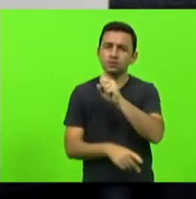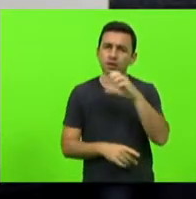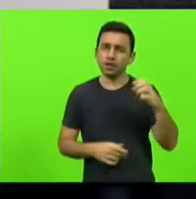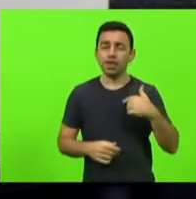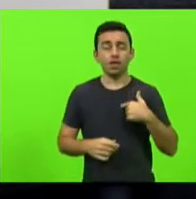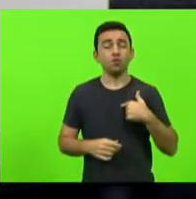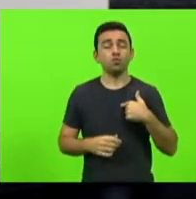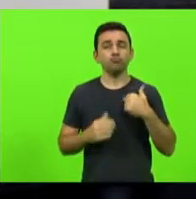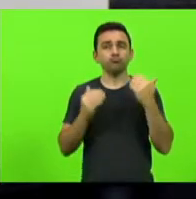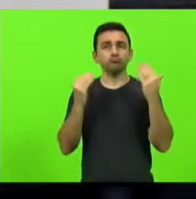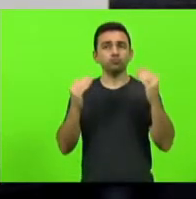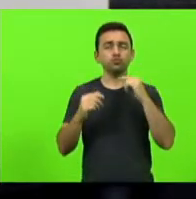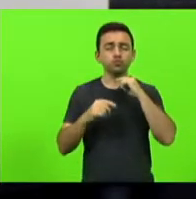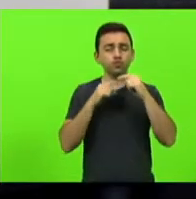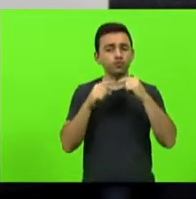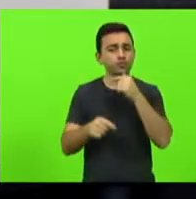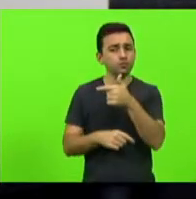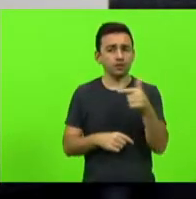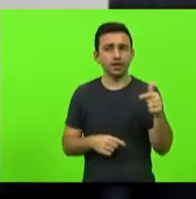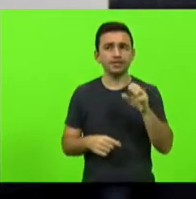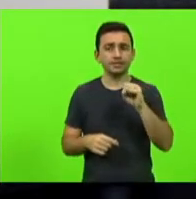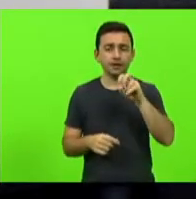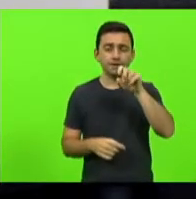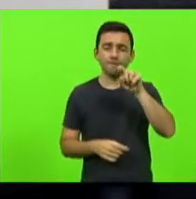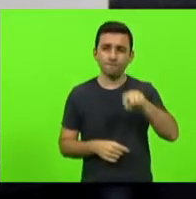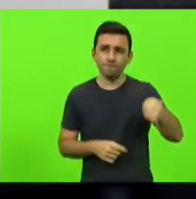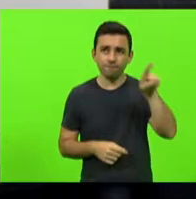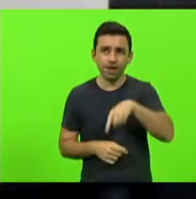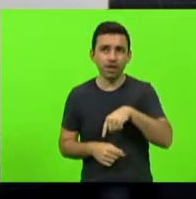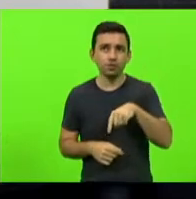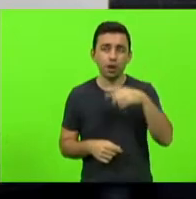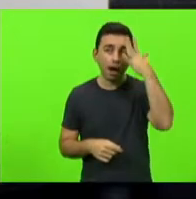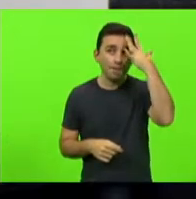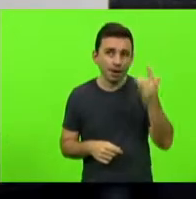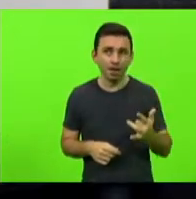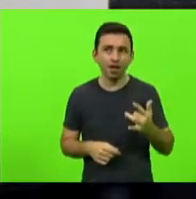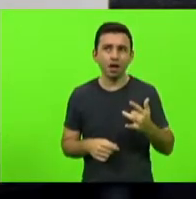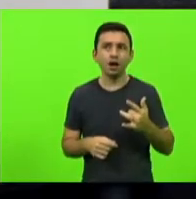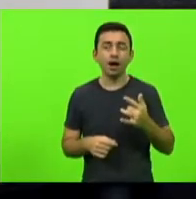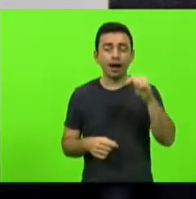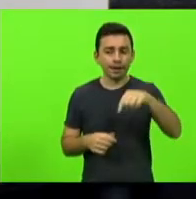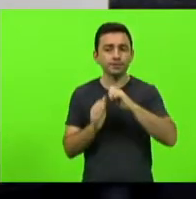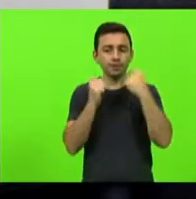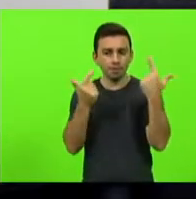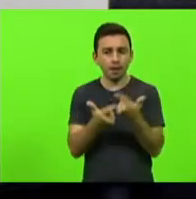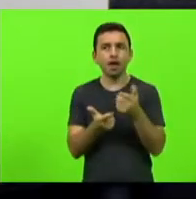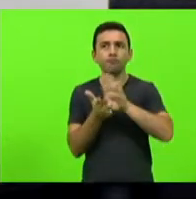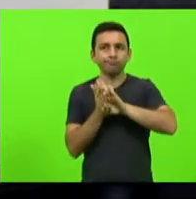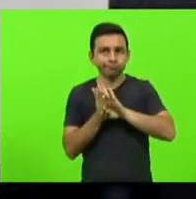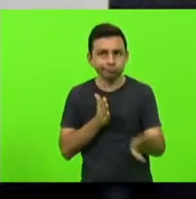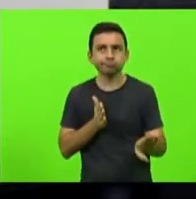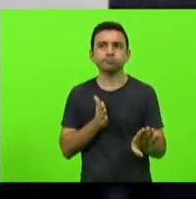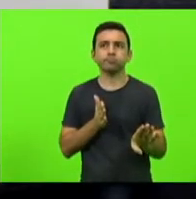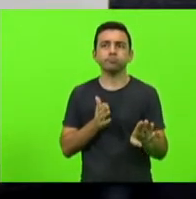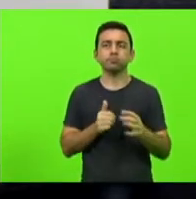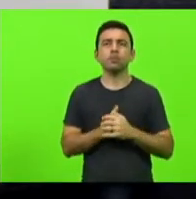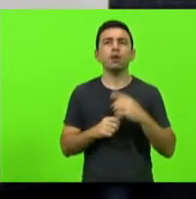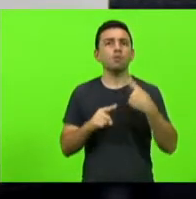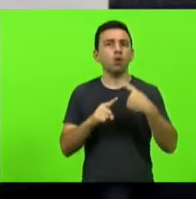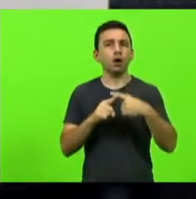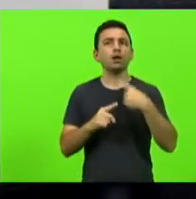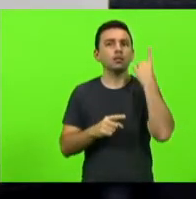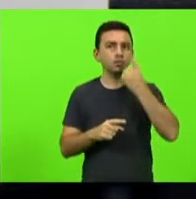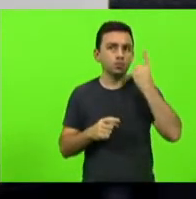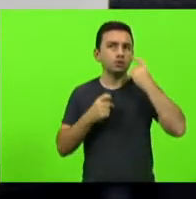que se o veto vier para a Assembleia amanhã a Assembleia vai derrubar vai derrubar o veto porque os deputados estão